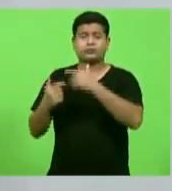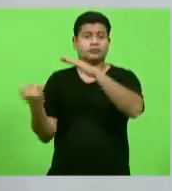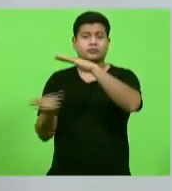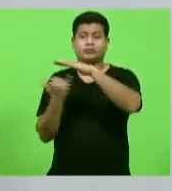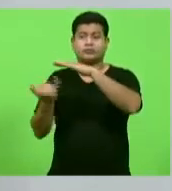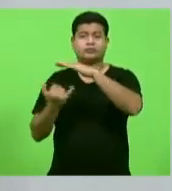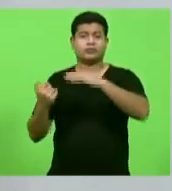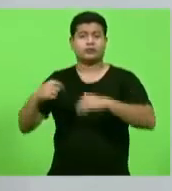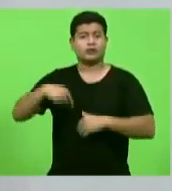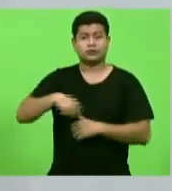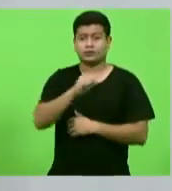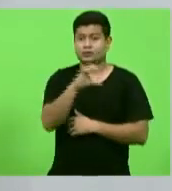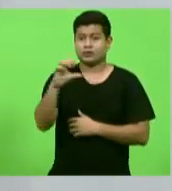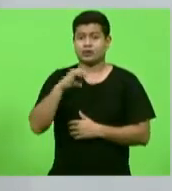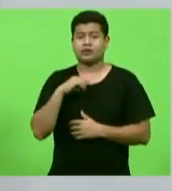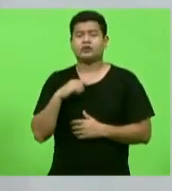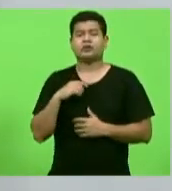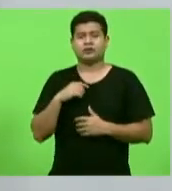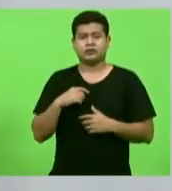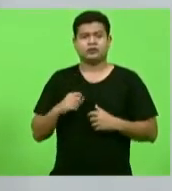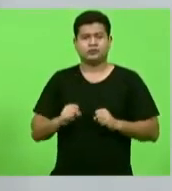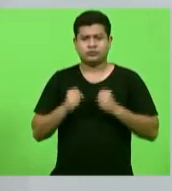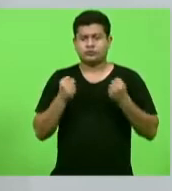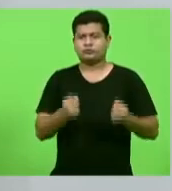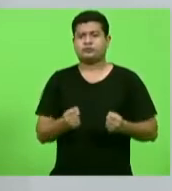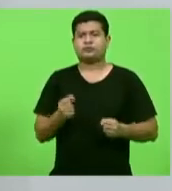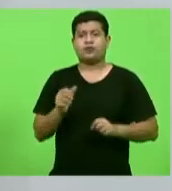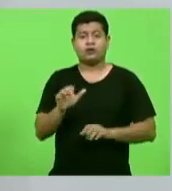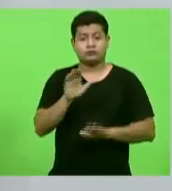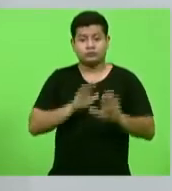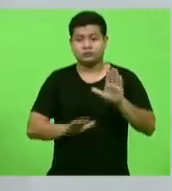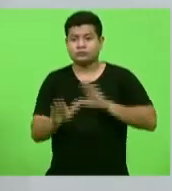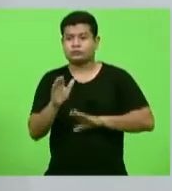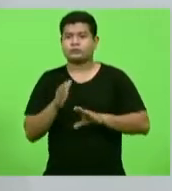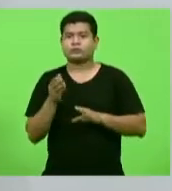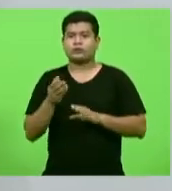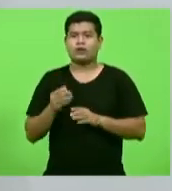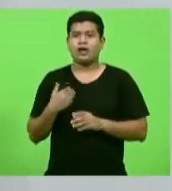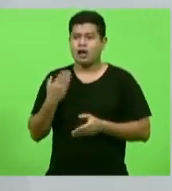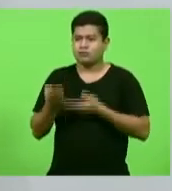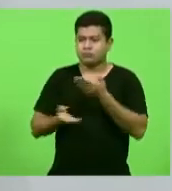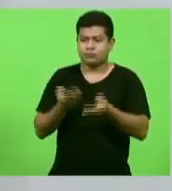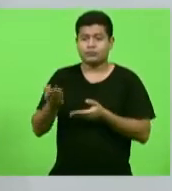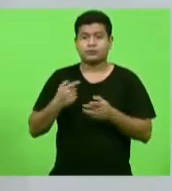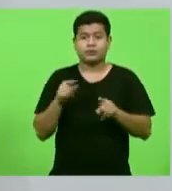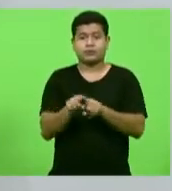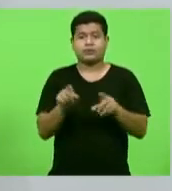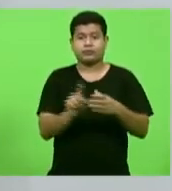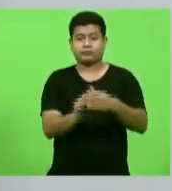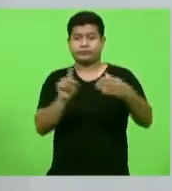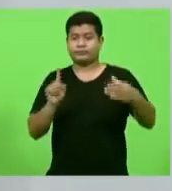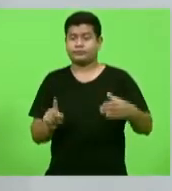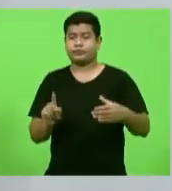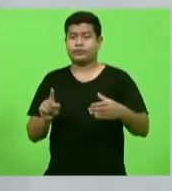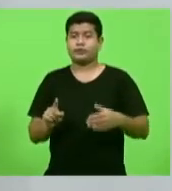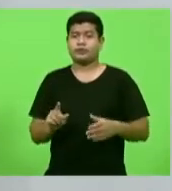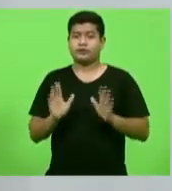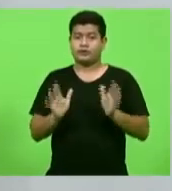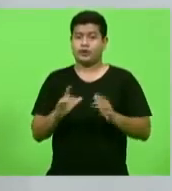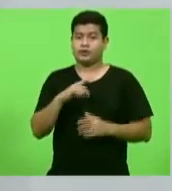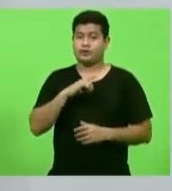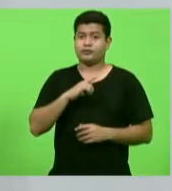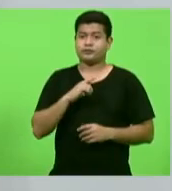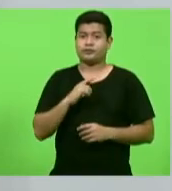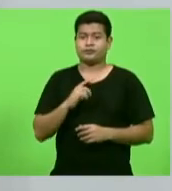em Santa Catarina, mesmo com todos os cuidados e o isolamento dessas pessoas, tivemos até agora 20